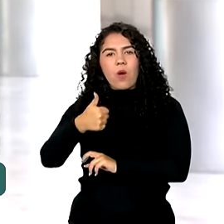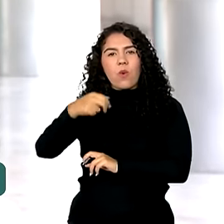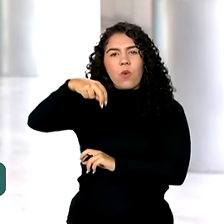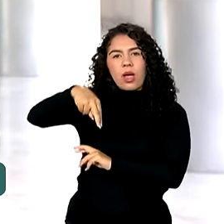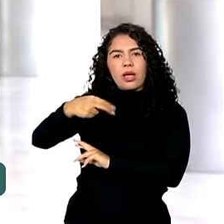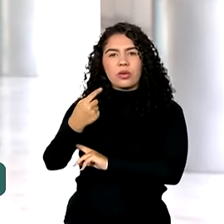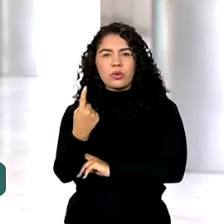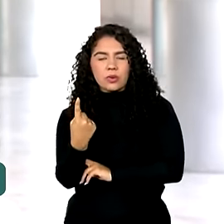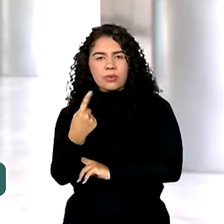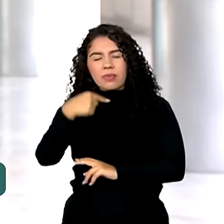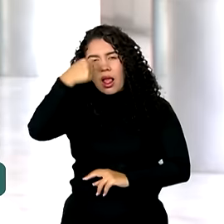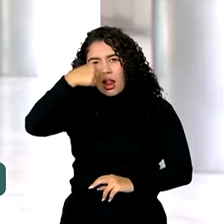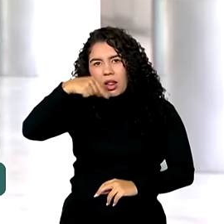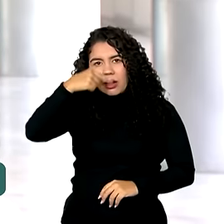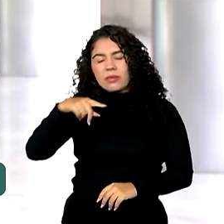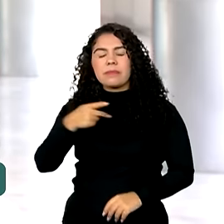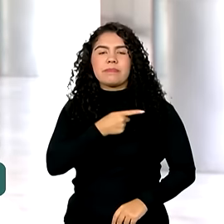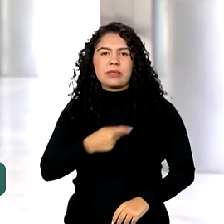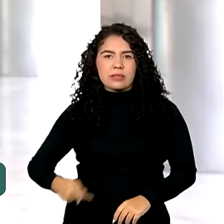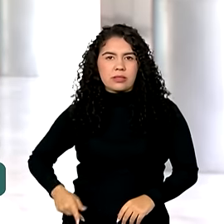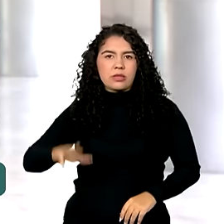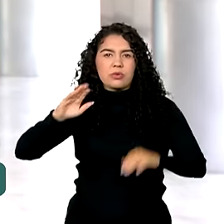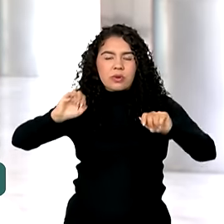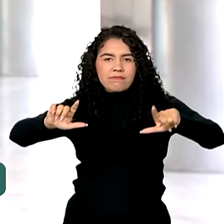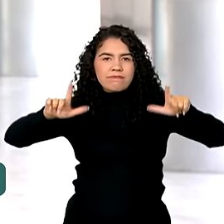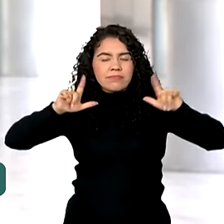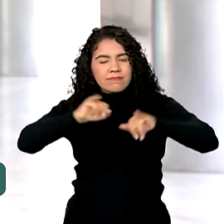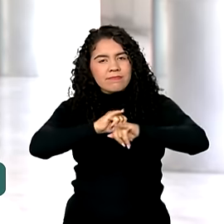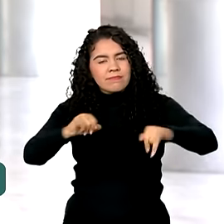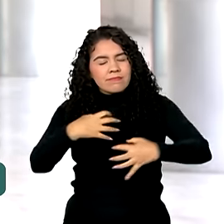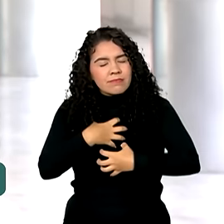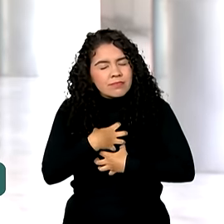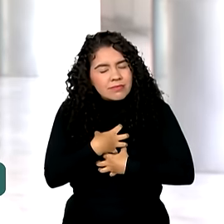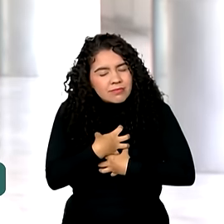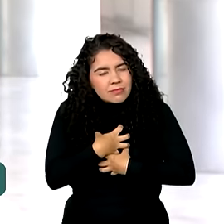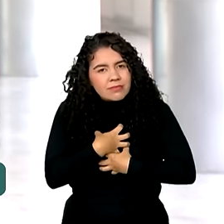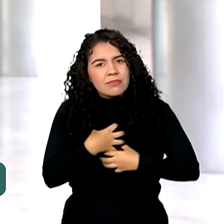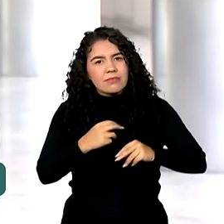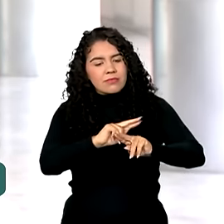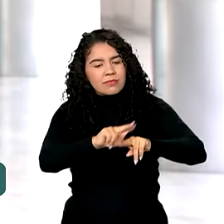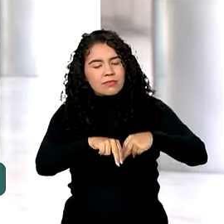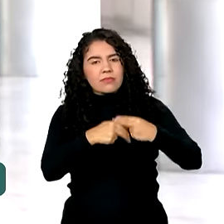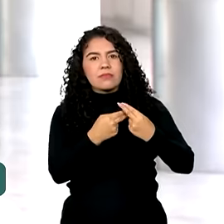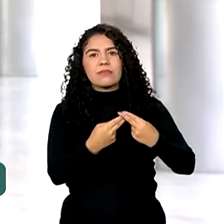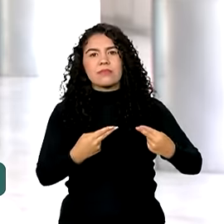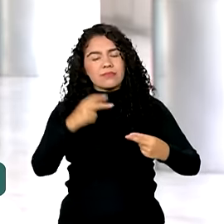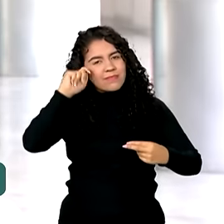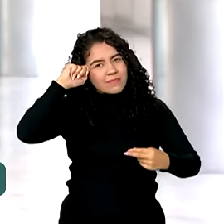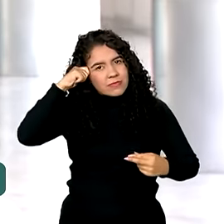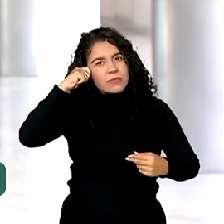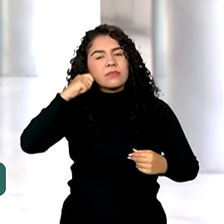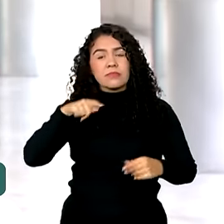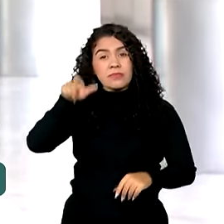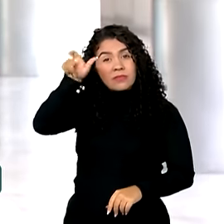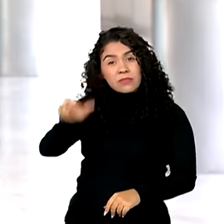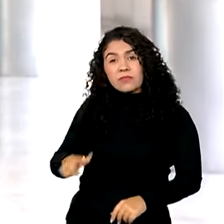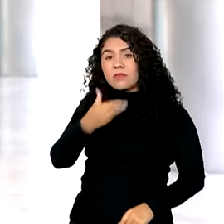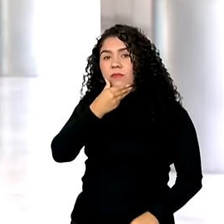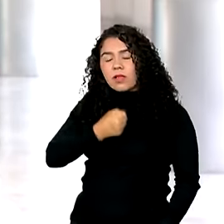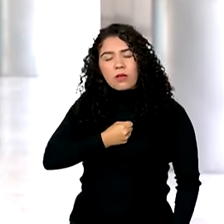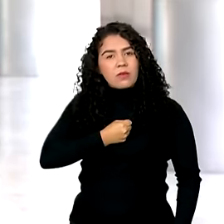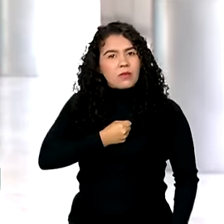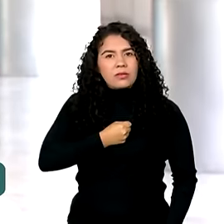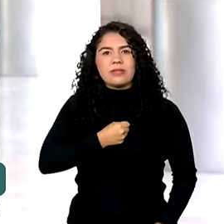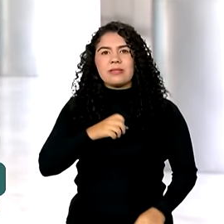Lula publicou no mesmo dia uma nota de pesar e disse que Silvio Santos foi a maior personalidade, uma das maiores personalidades da